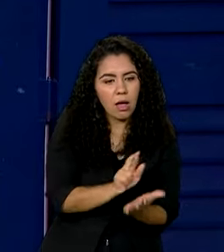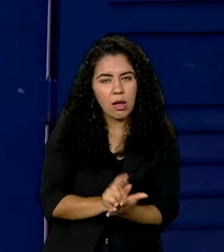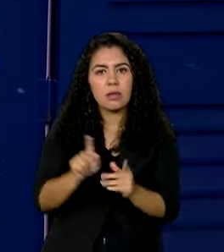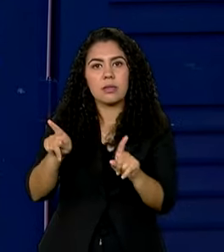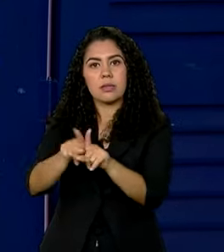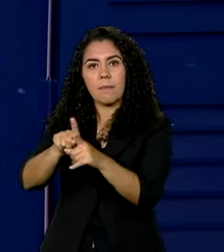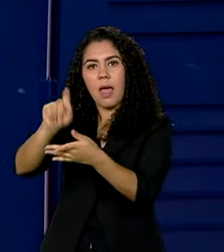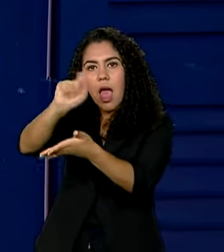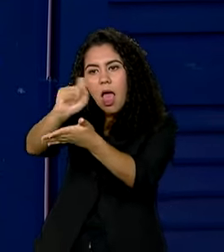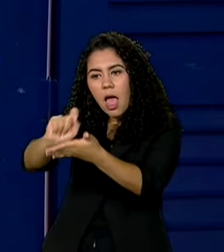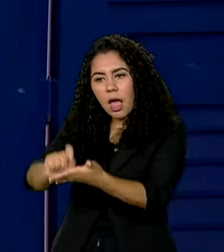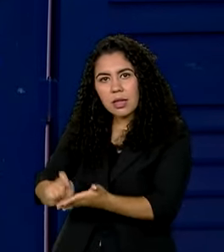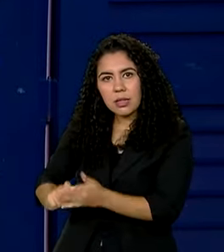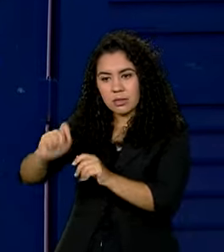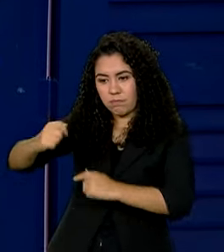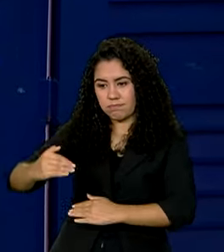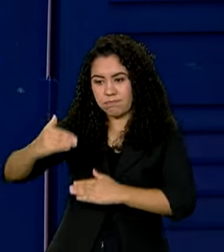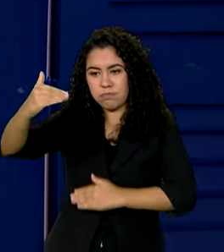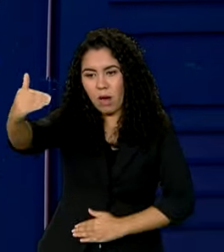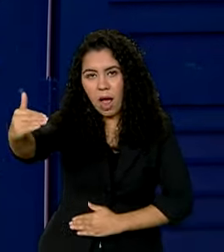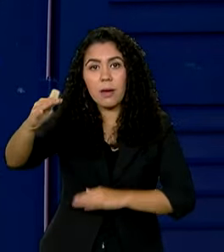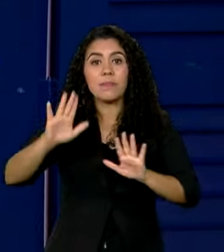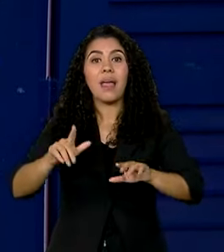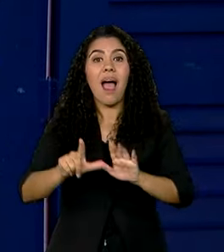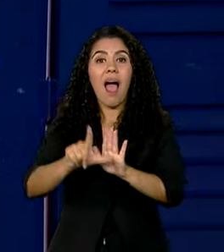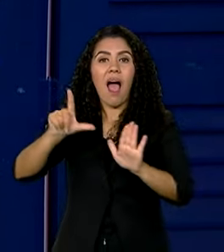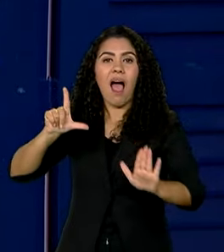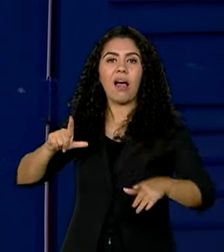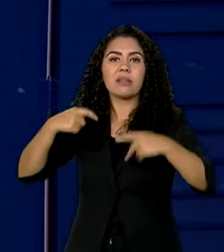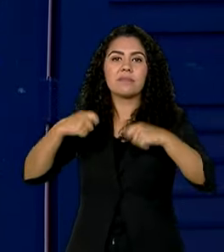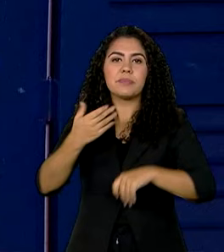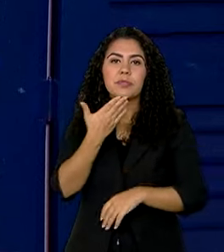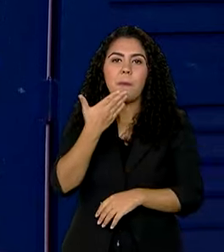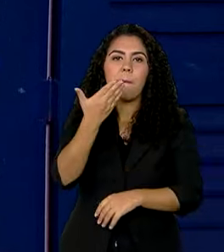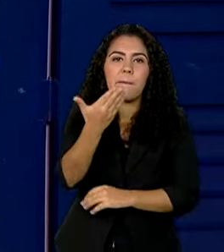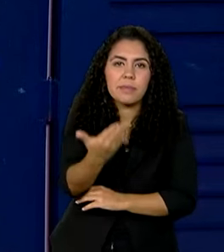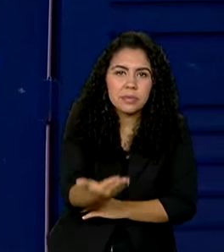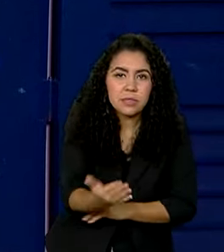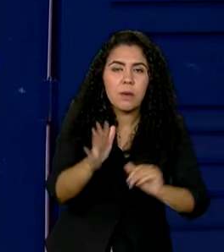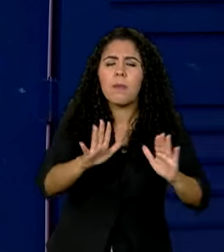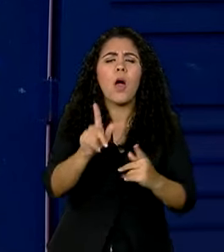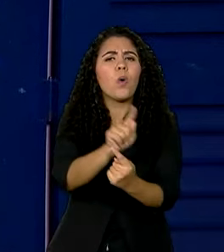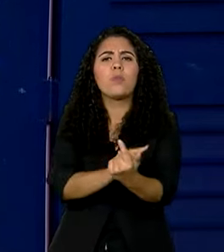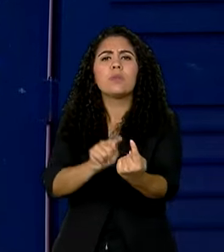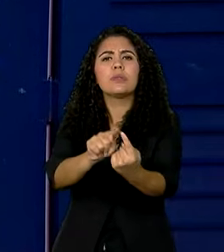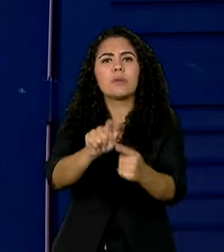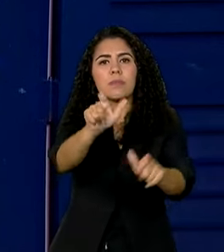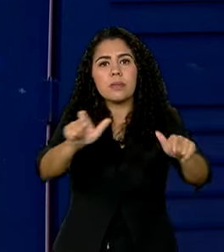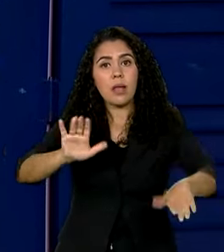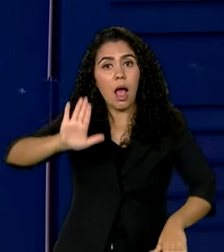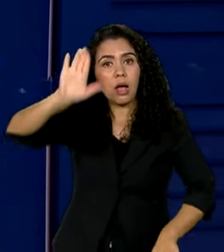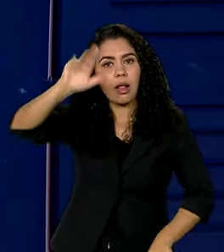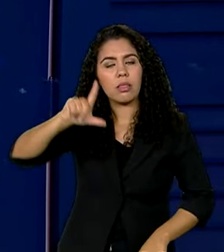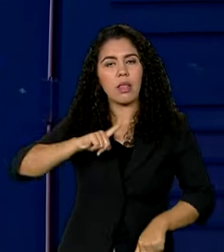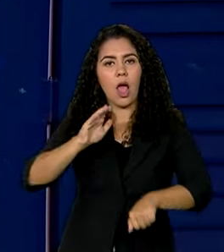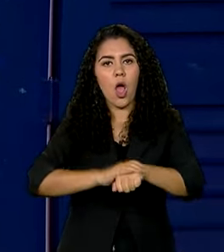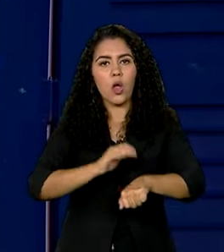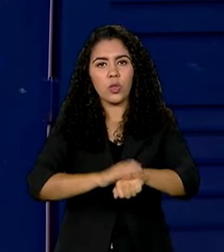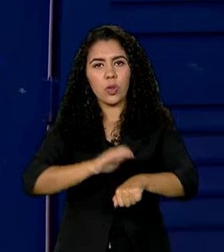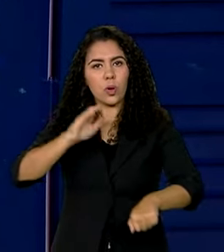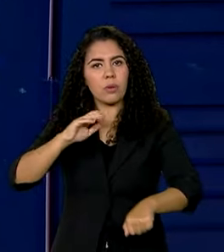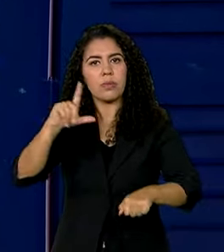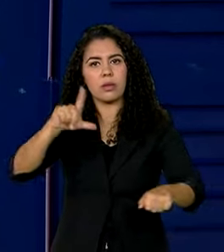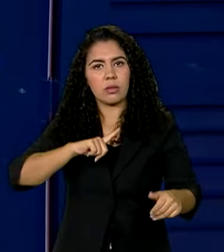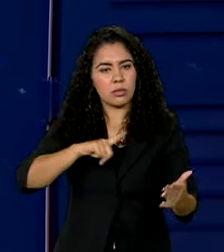ampliados. Antes, era preciso fazer uma solicitação. A ideia é que o candidato tenha mais autonomia na hora de